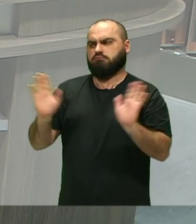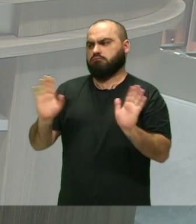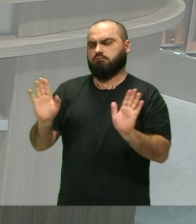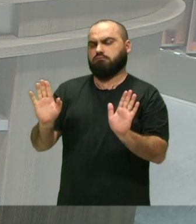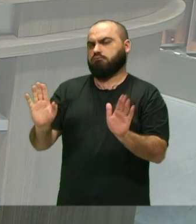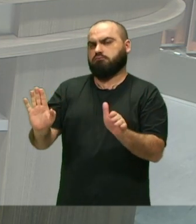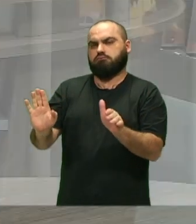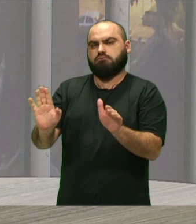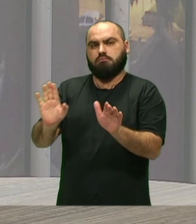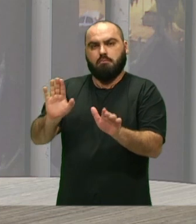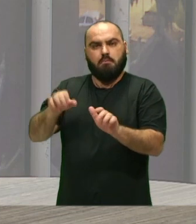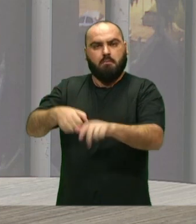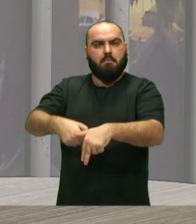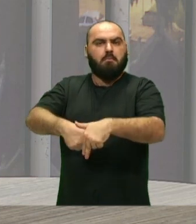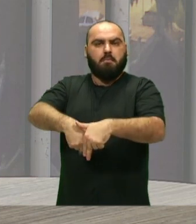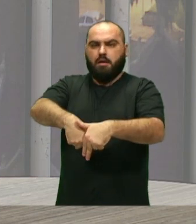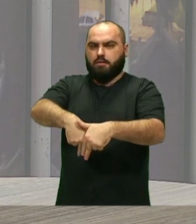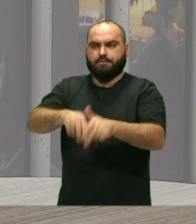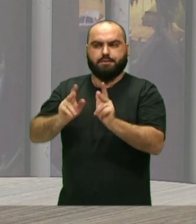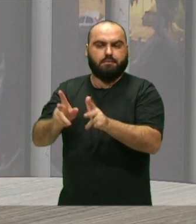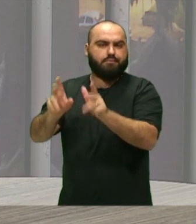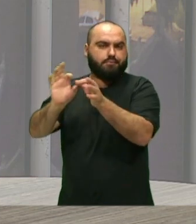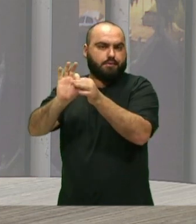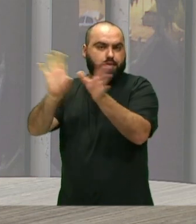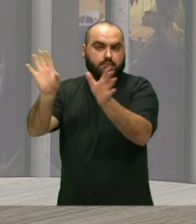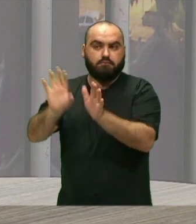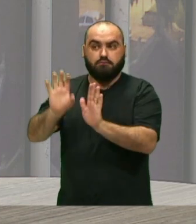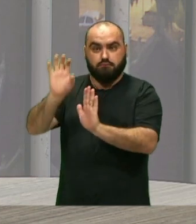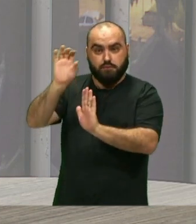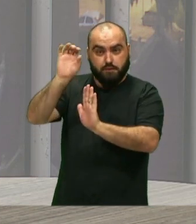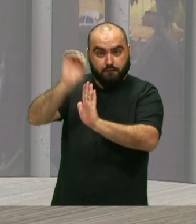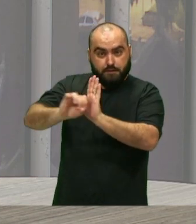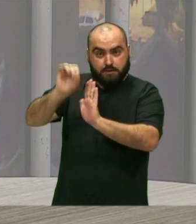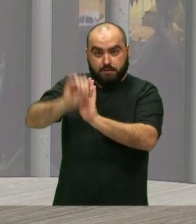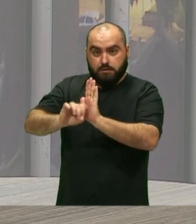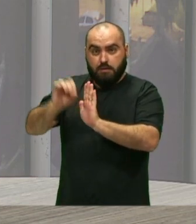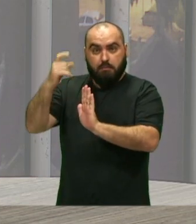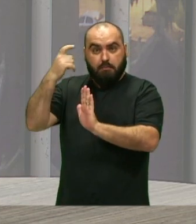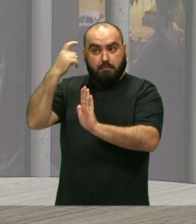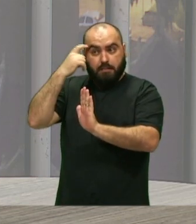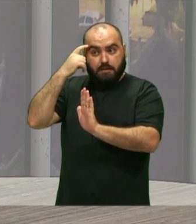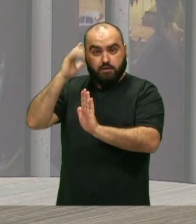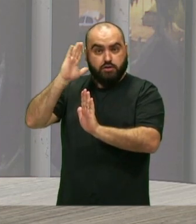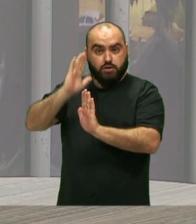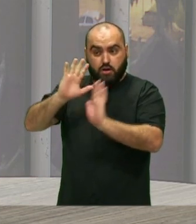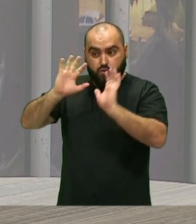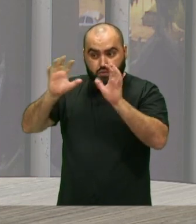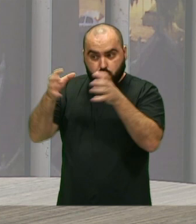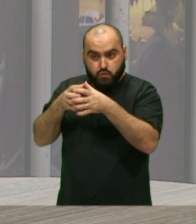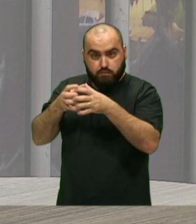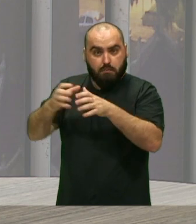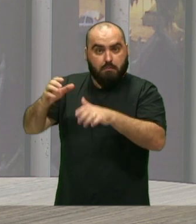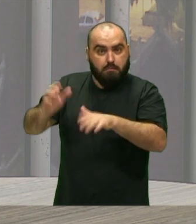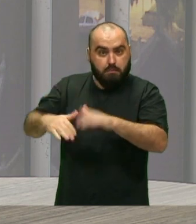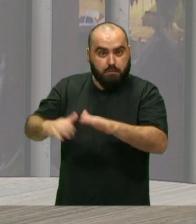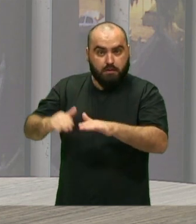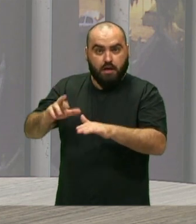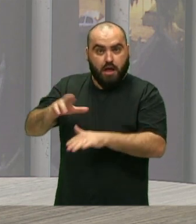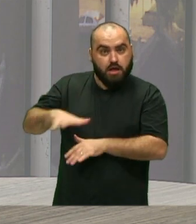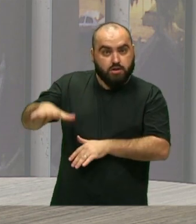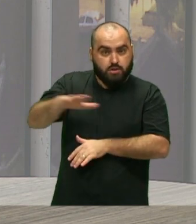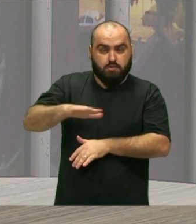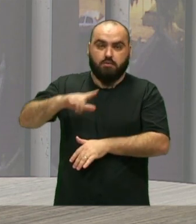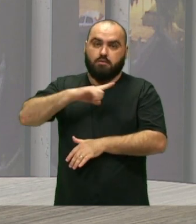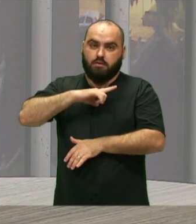As portas No Maracatu A gente claro Que faz uma oficina Pensando já Nesse público De batuqueiros E batuqueiras Que tem na região